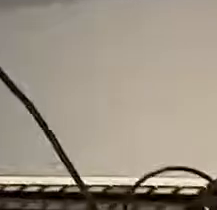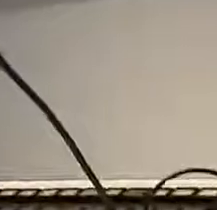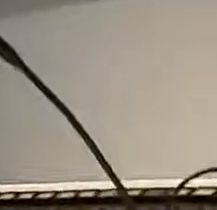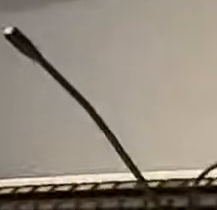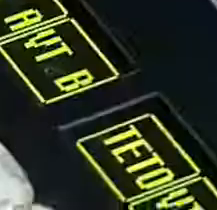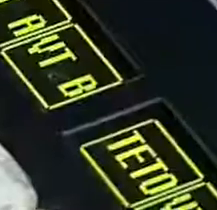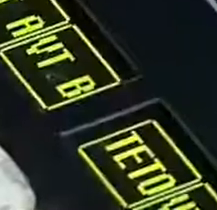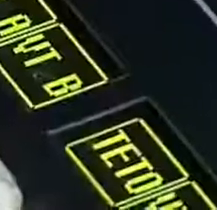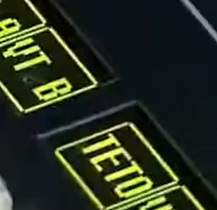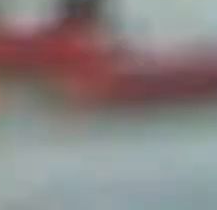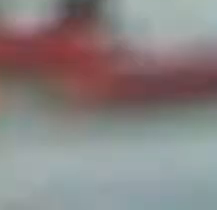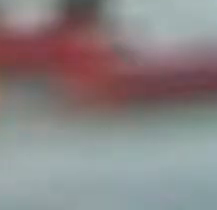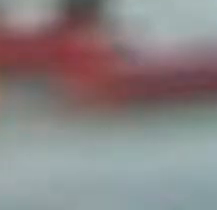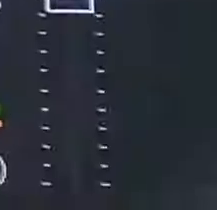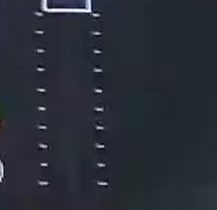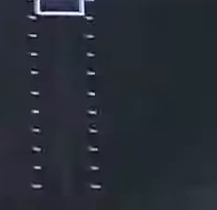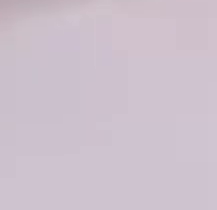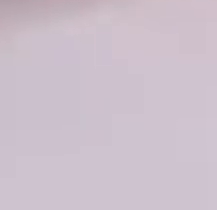E até a próxima.